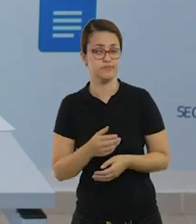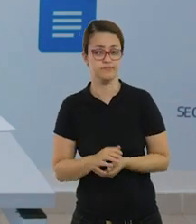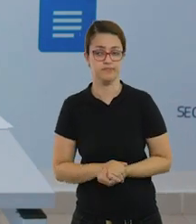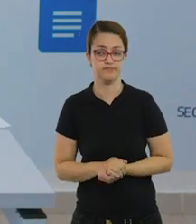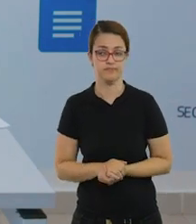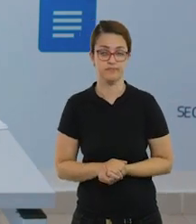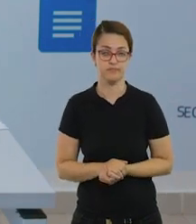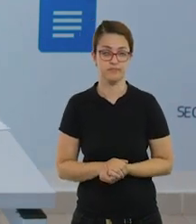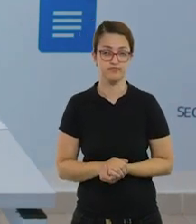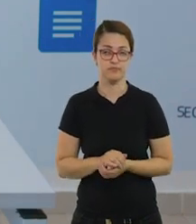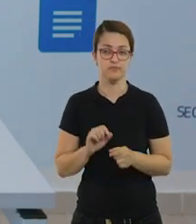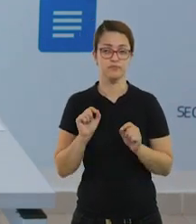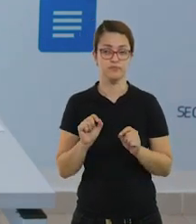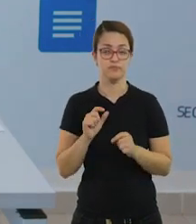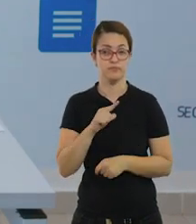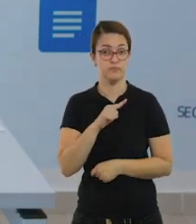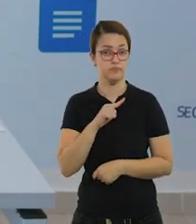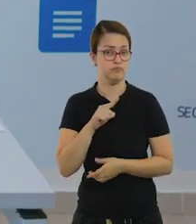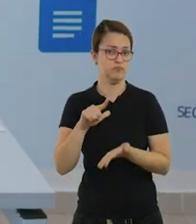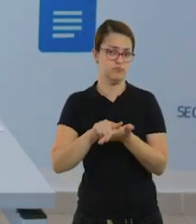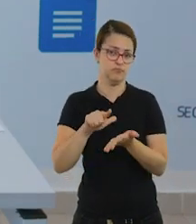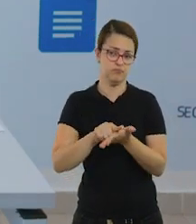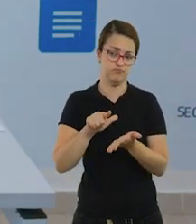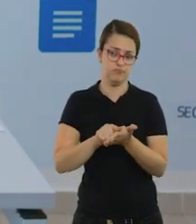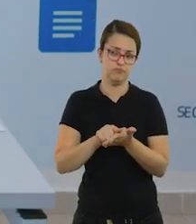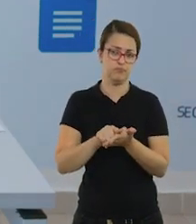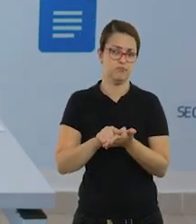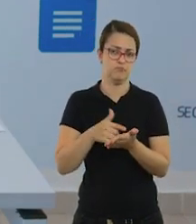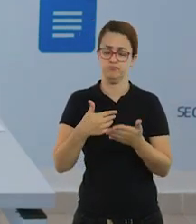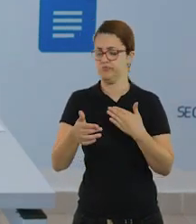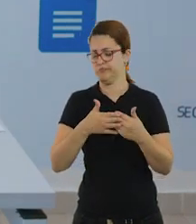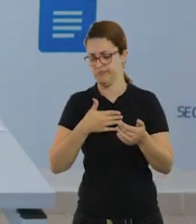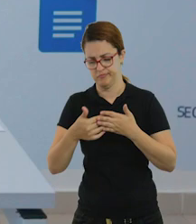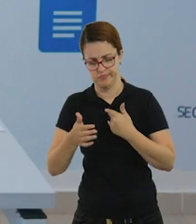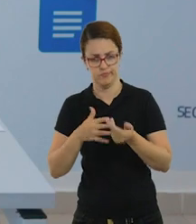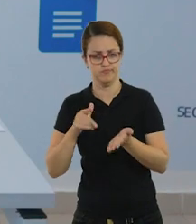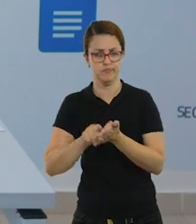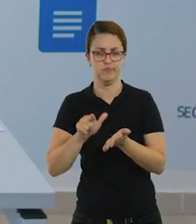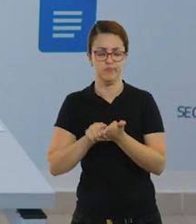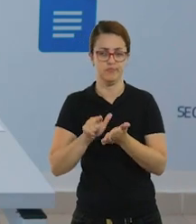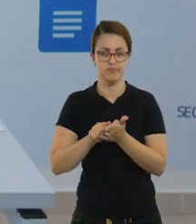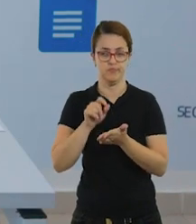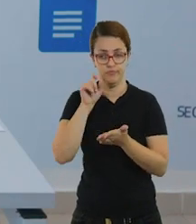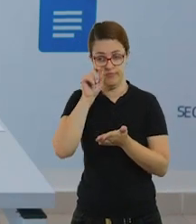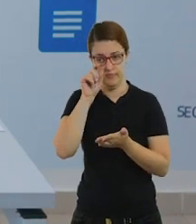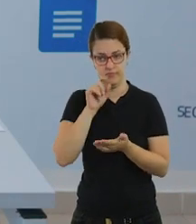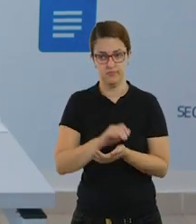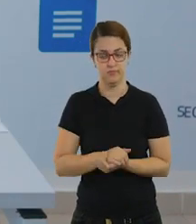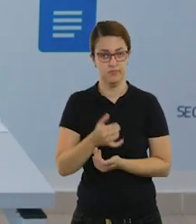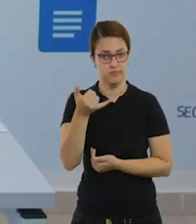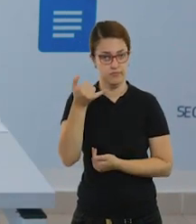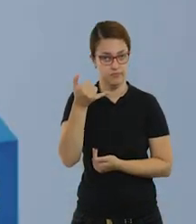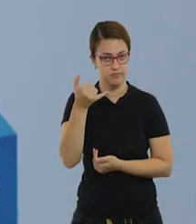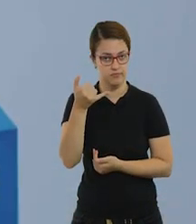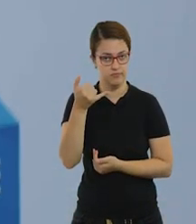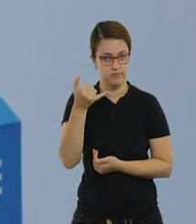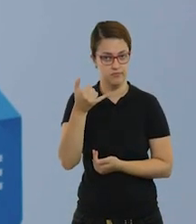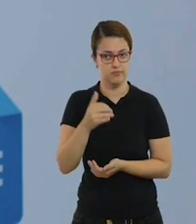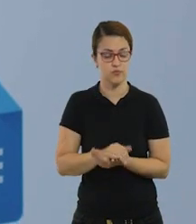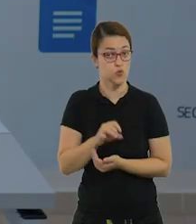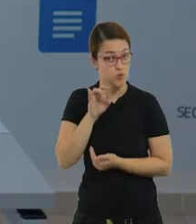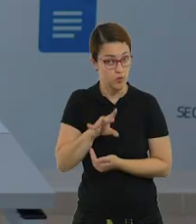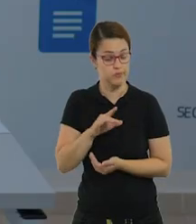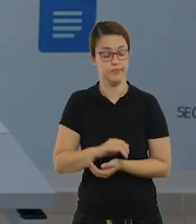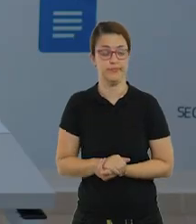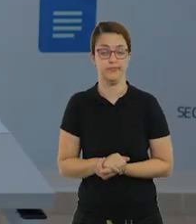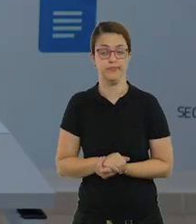Para isso, você precisa ter uma folha sulfite ou qualquer tipo de folha, ok? E uma caneta.